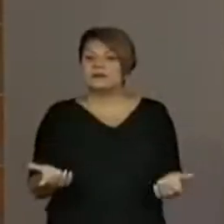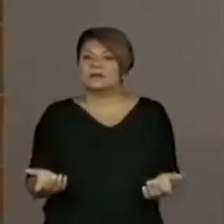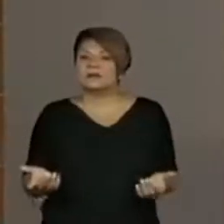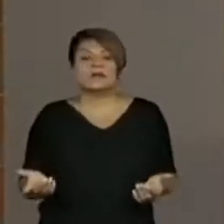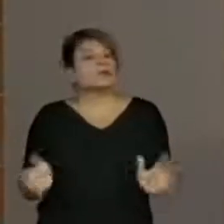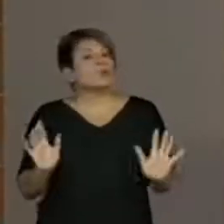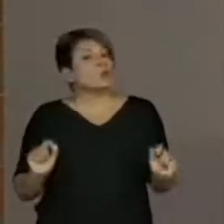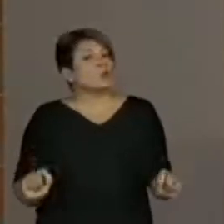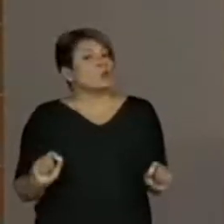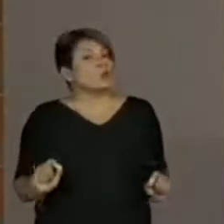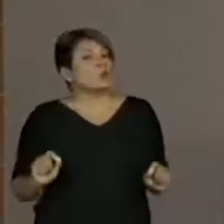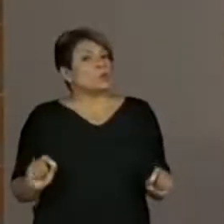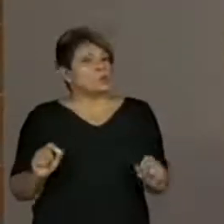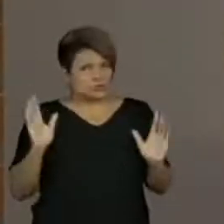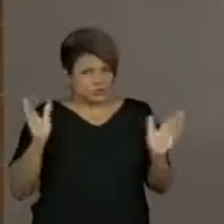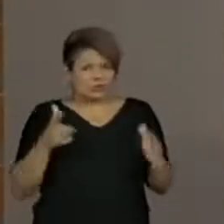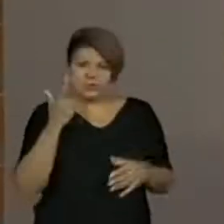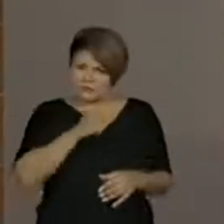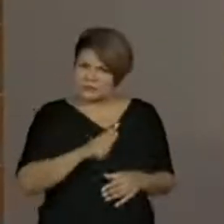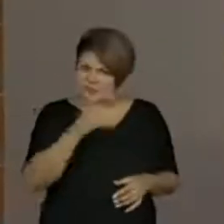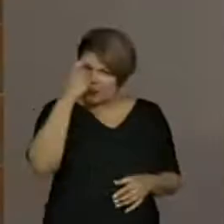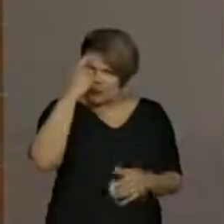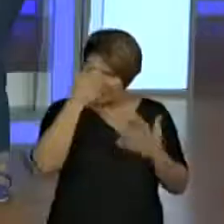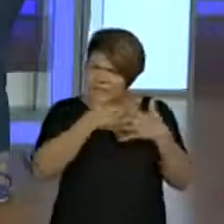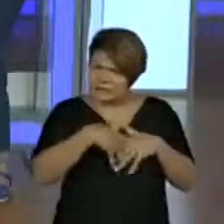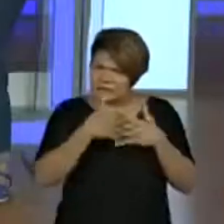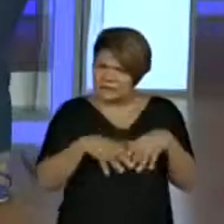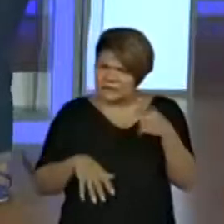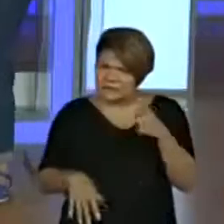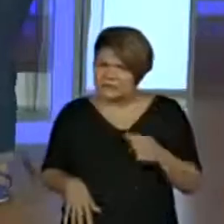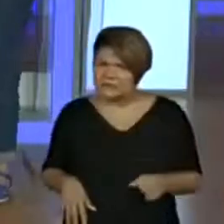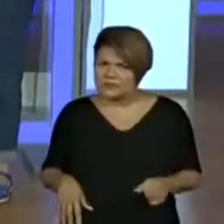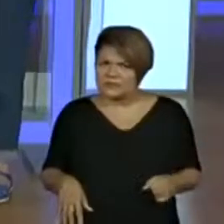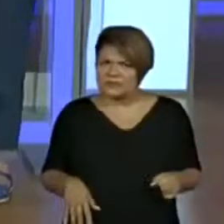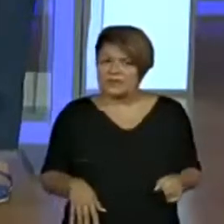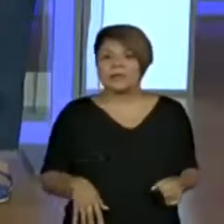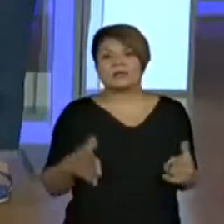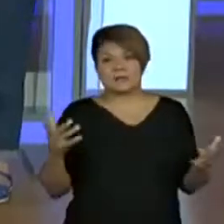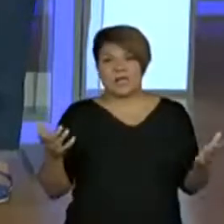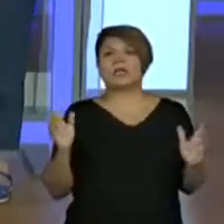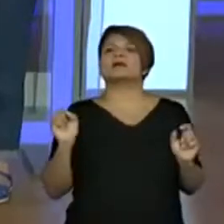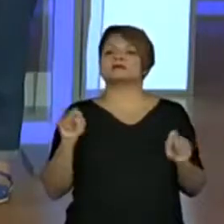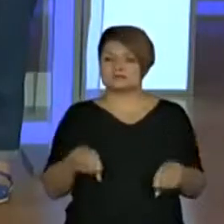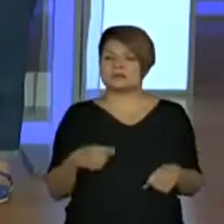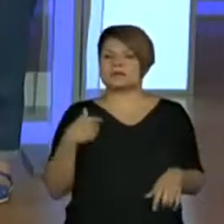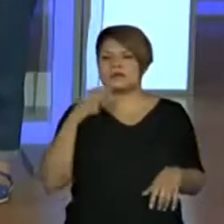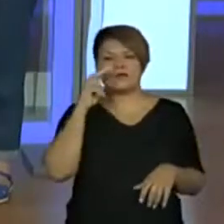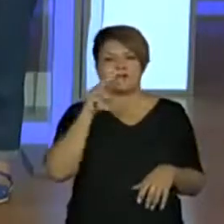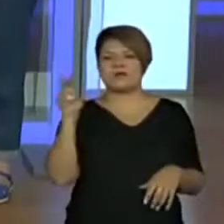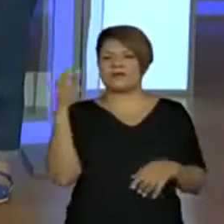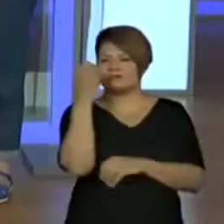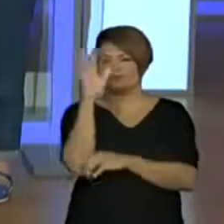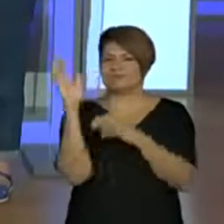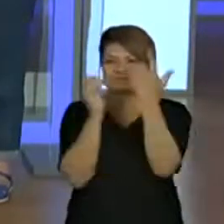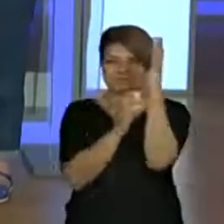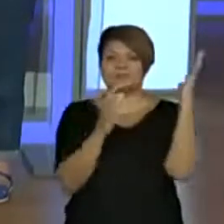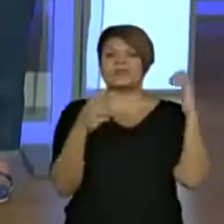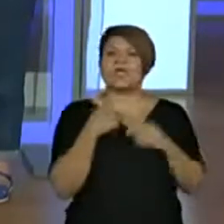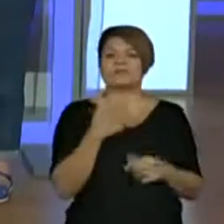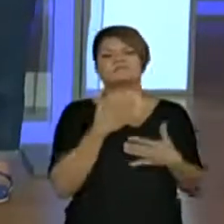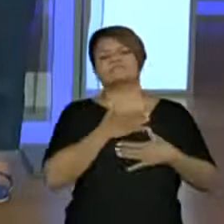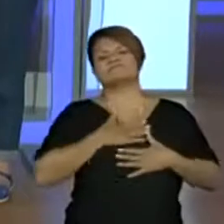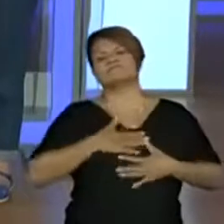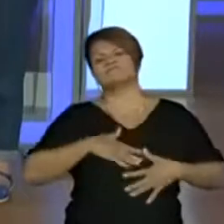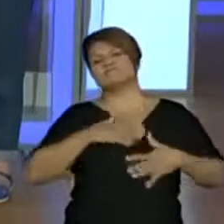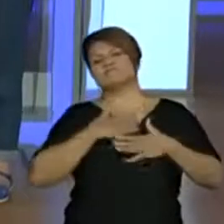Você já conseguiu pensar nisso? E você, professora, pensou? Ah, sim. Olhando aí, observando a paisagem, me dá uma tranquilidade. Acho que só terá